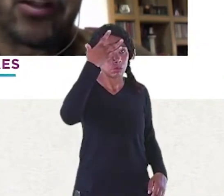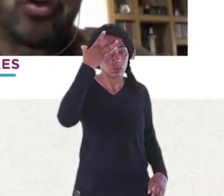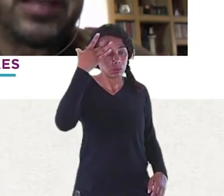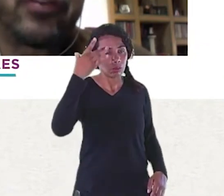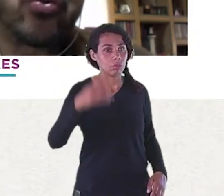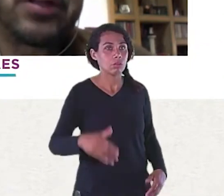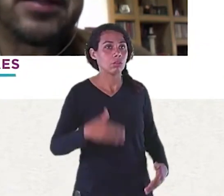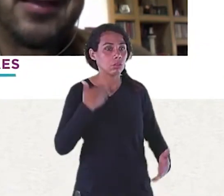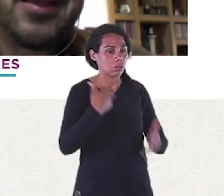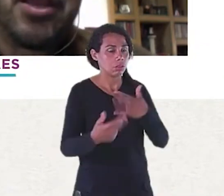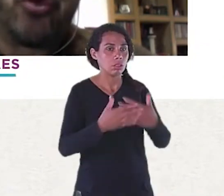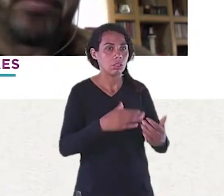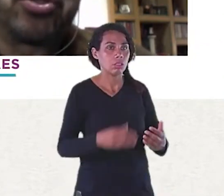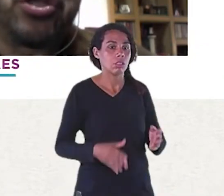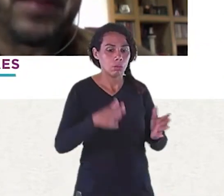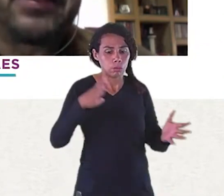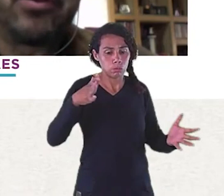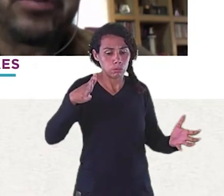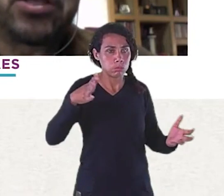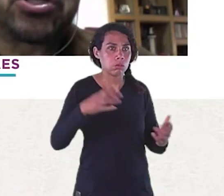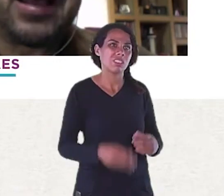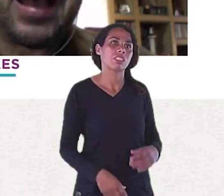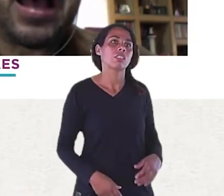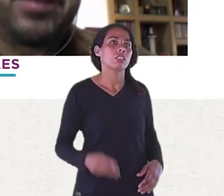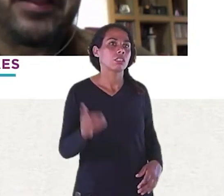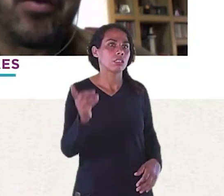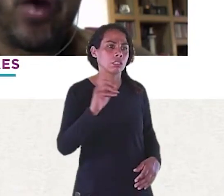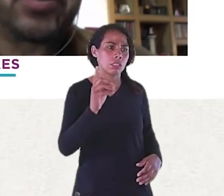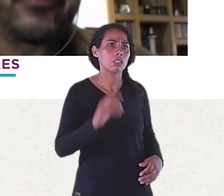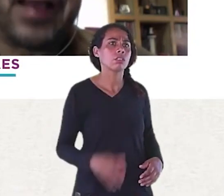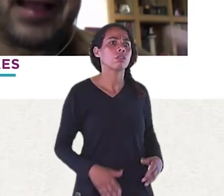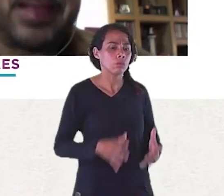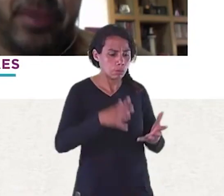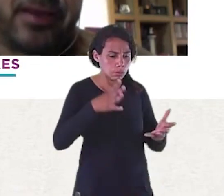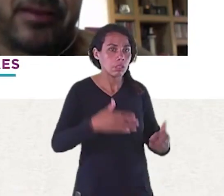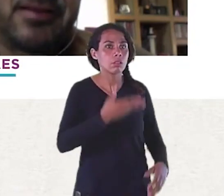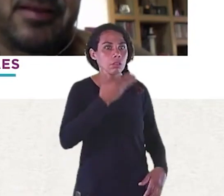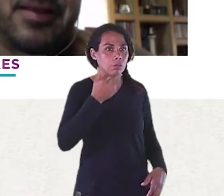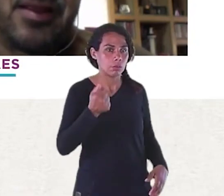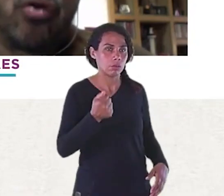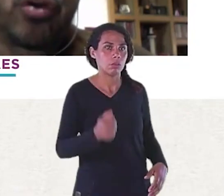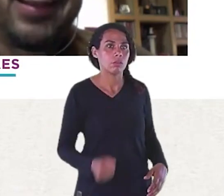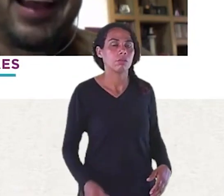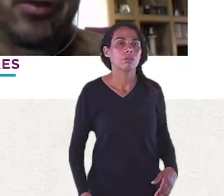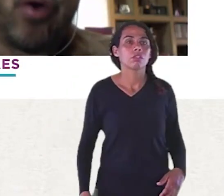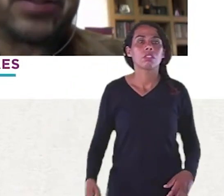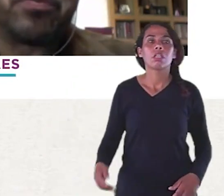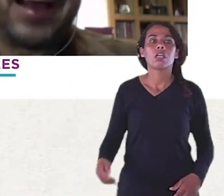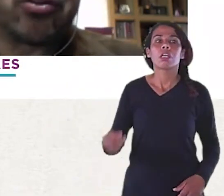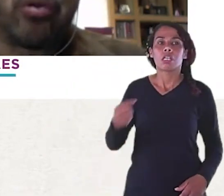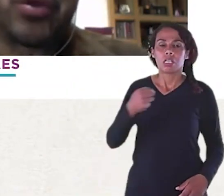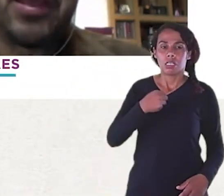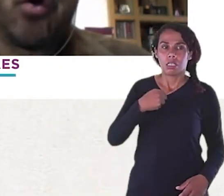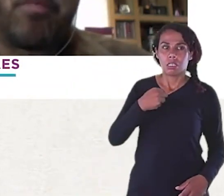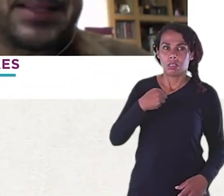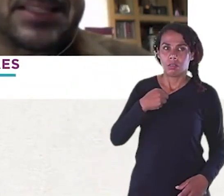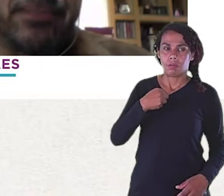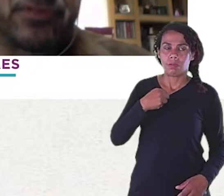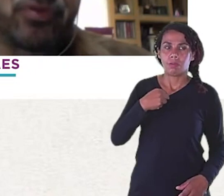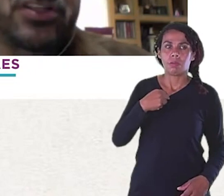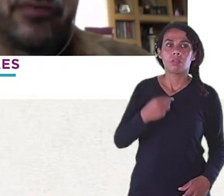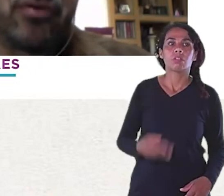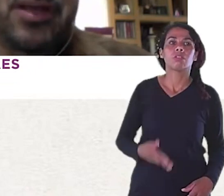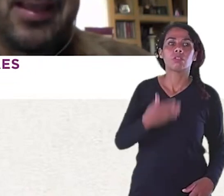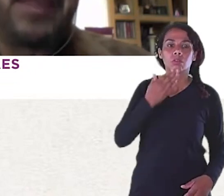Eles colocaram Dois revisores Eu pedi Para não deixar A minha linguagem Ficar acadêmica Eu queria A linguagem Mais coloquial